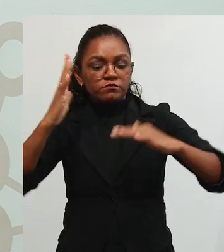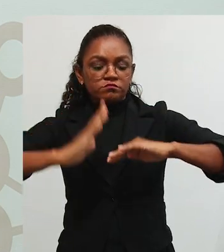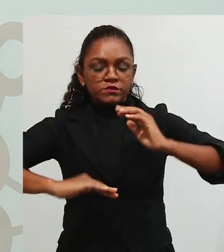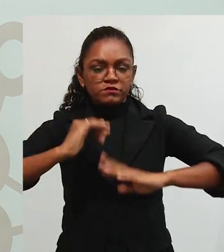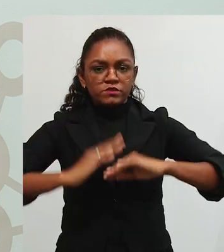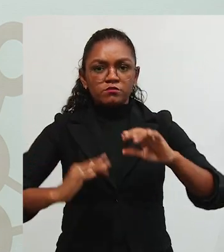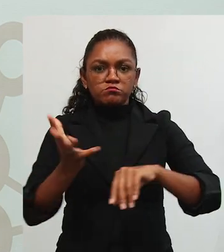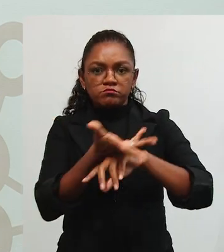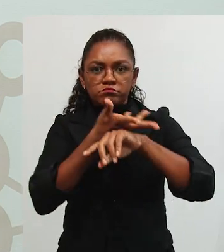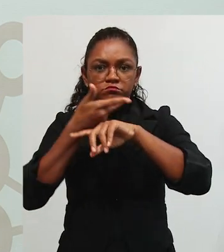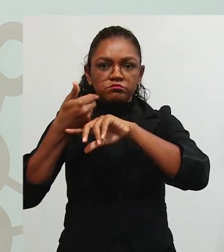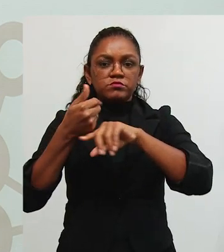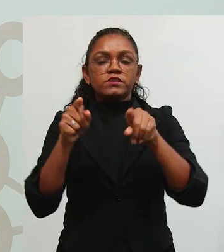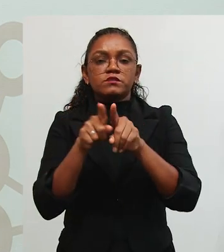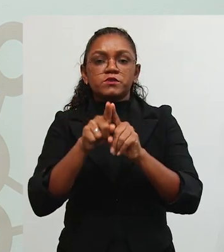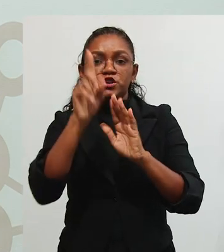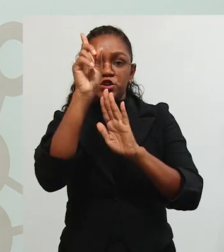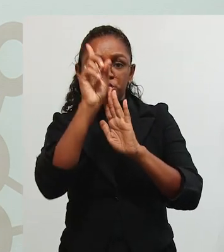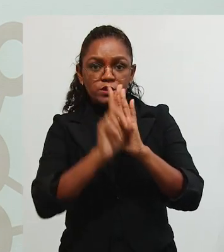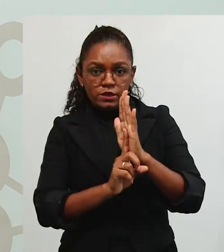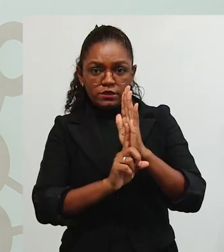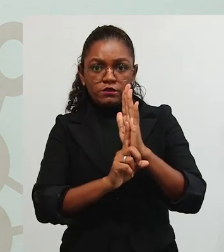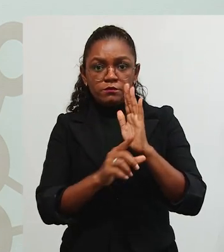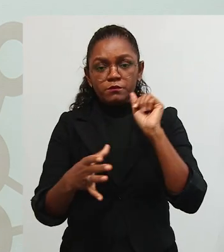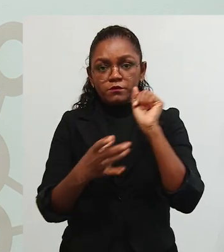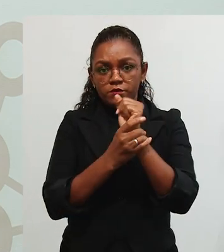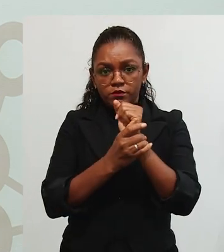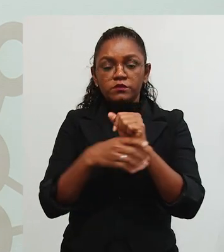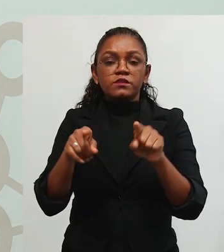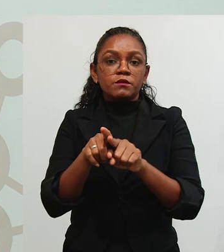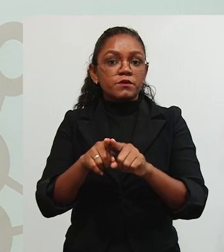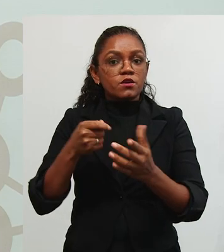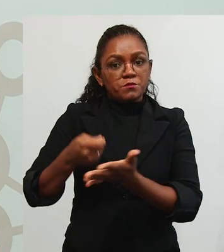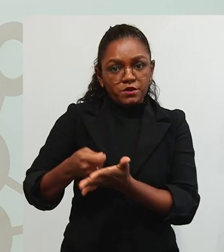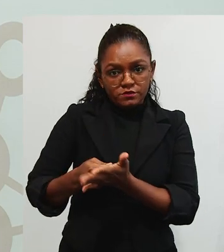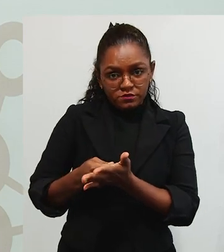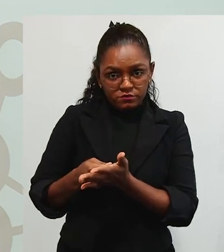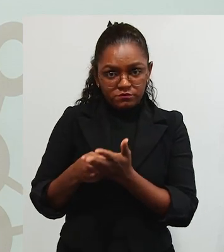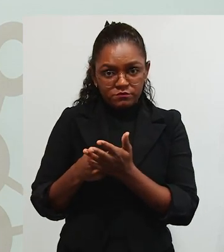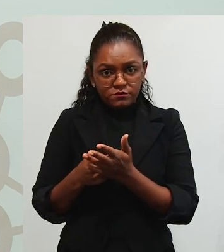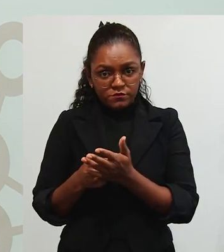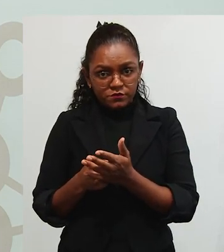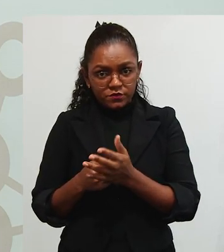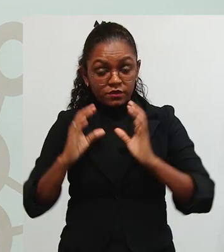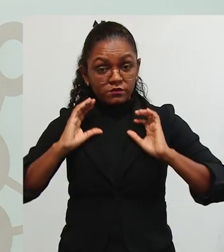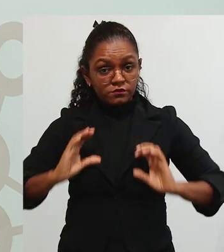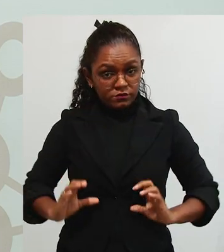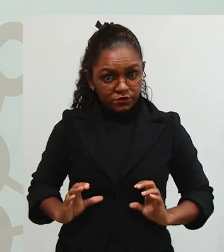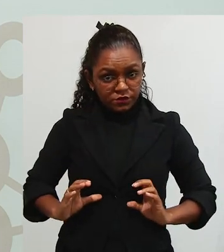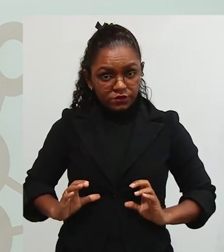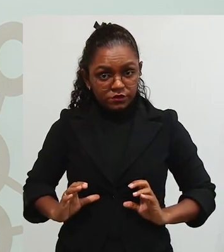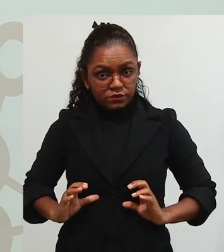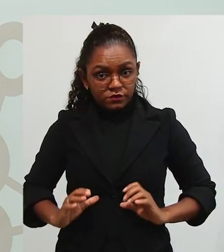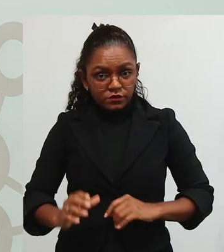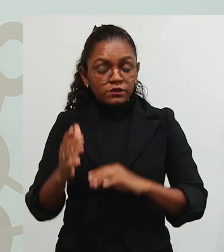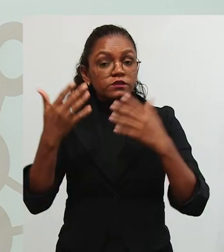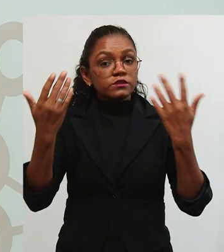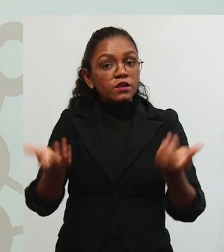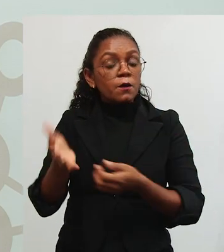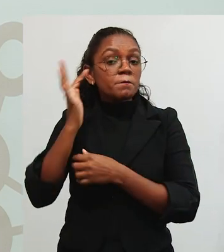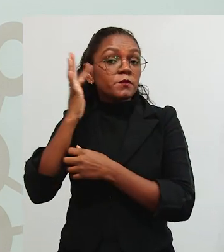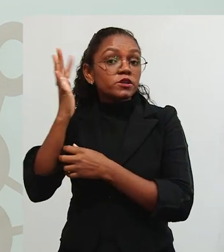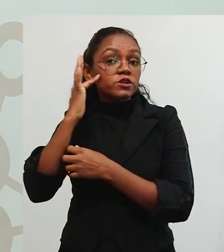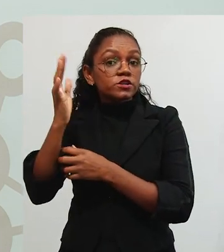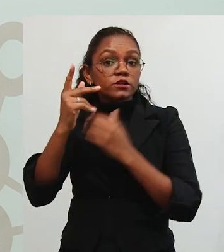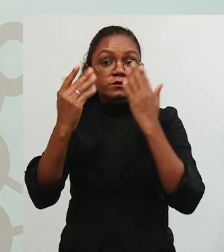realizar profissionalmente, e que ele tenha seus direitos garantidos, seus deveres também garantidos, que é a cidadania.